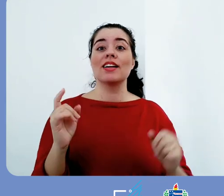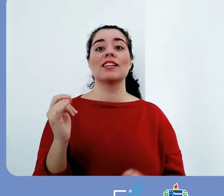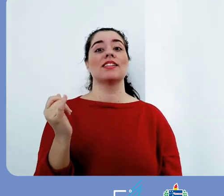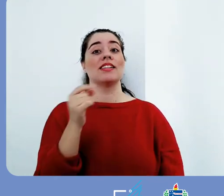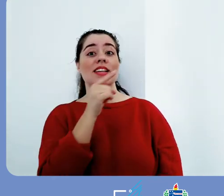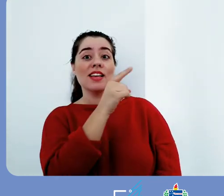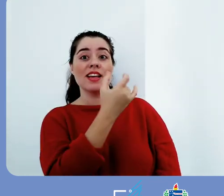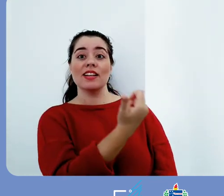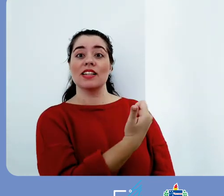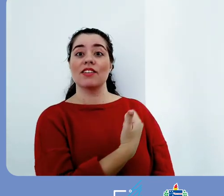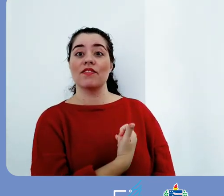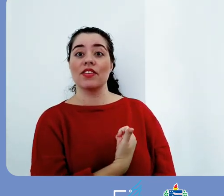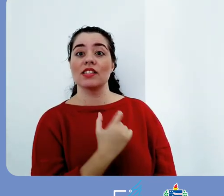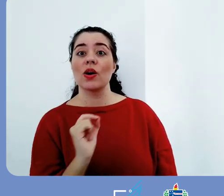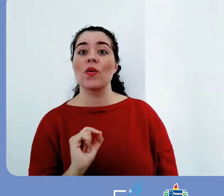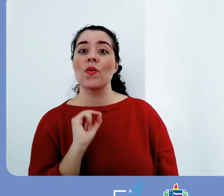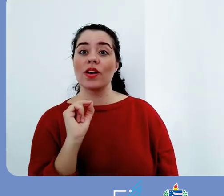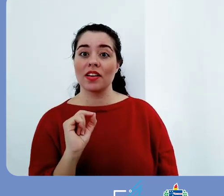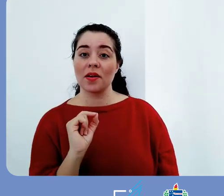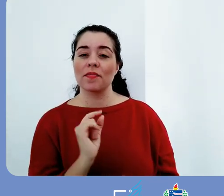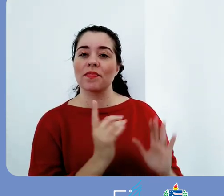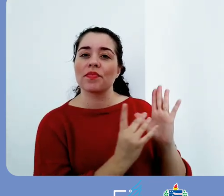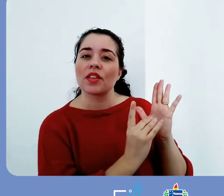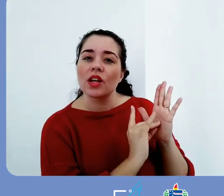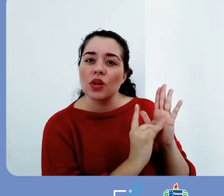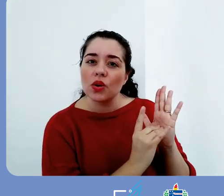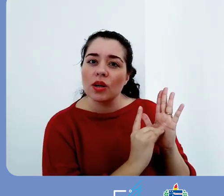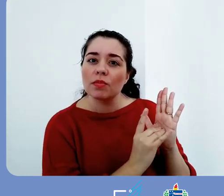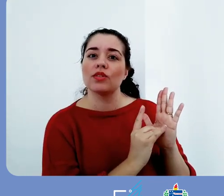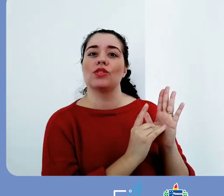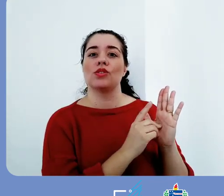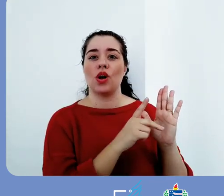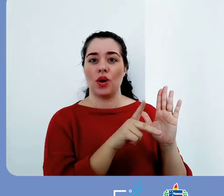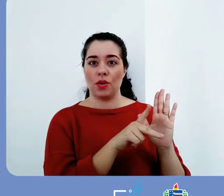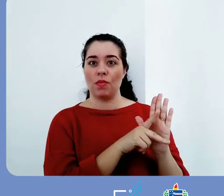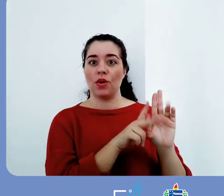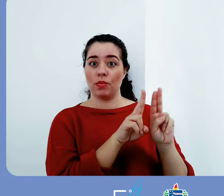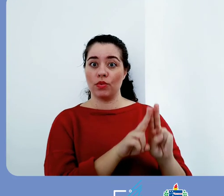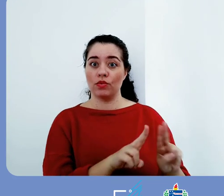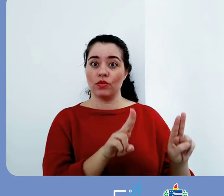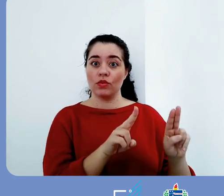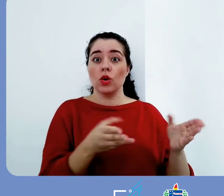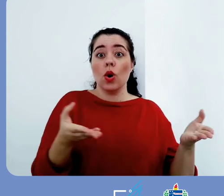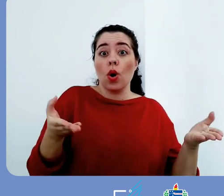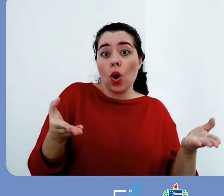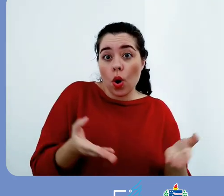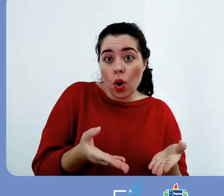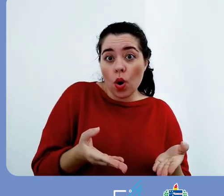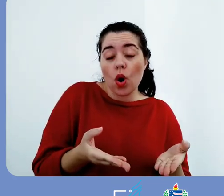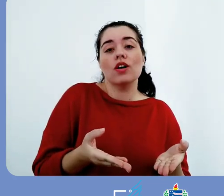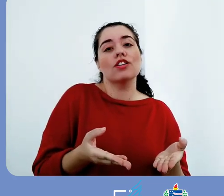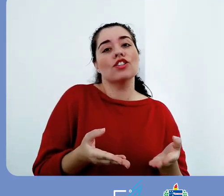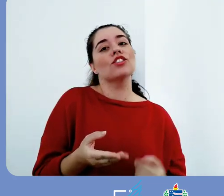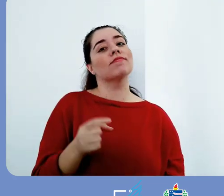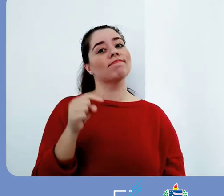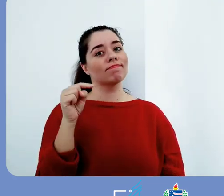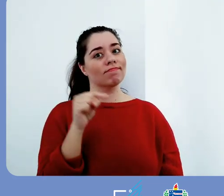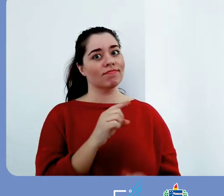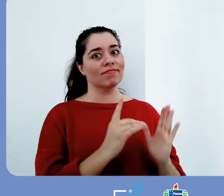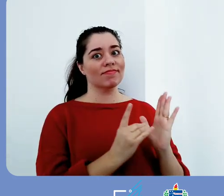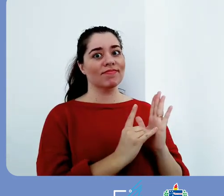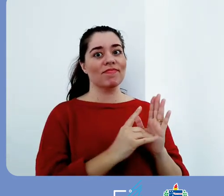é o quarto repositório mais visitado do Brasil e o décimo quarto mais